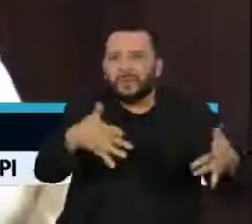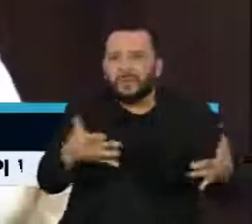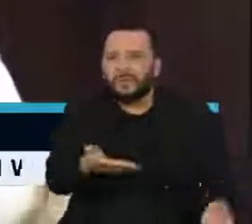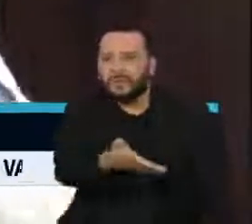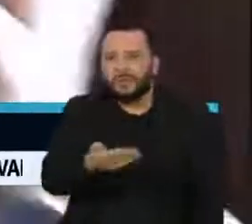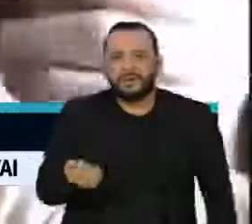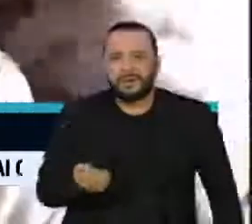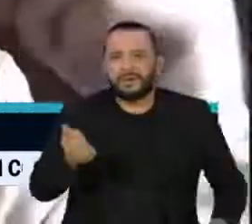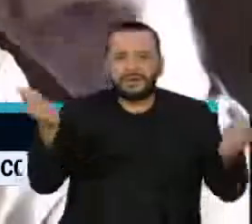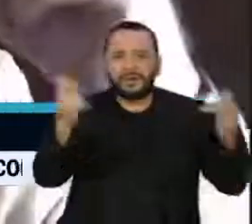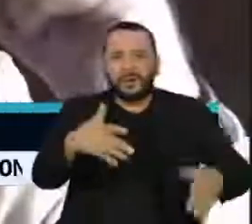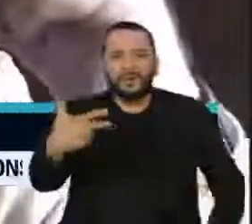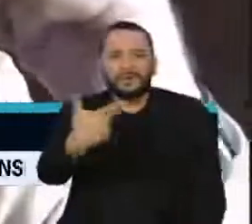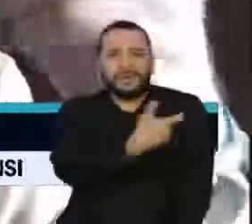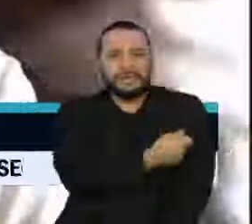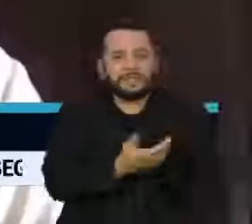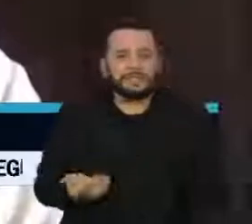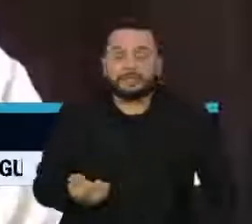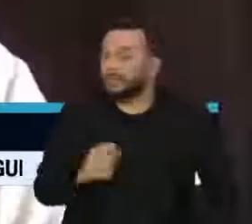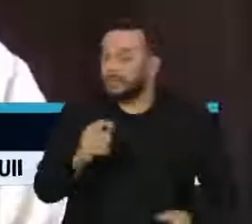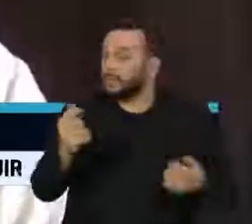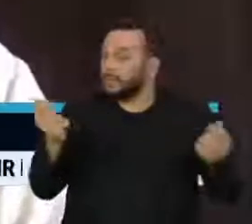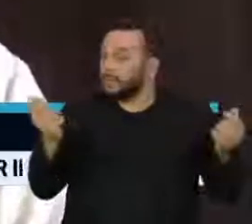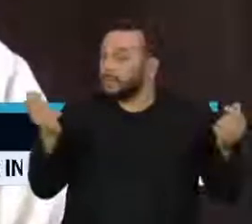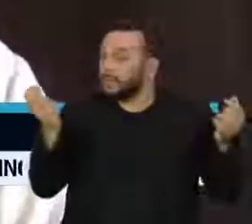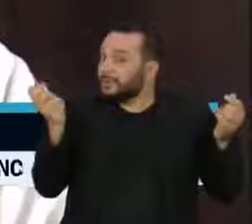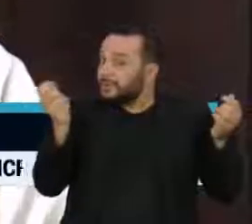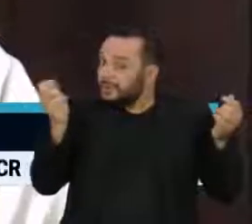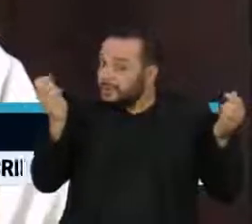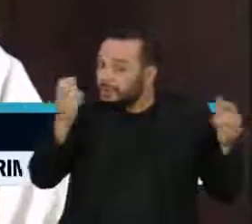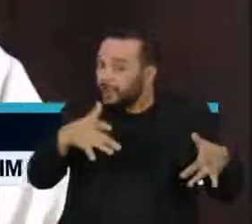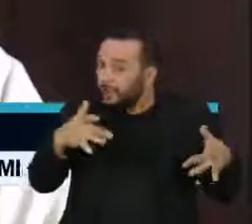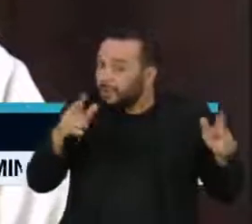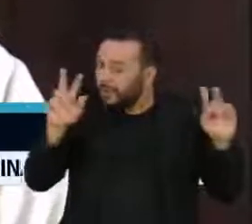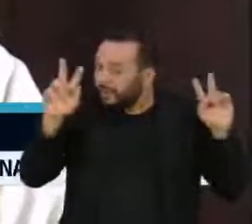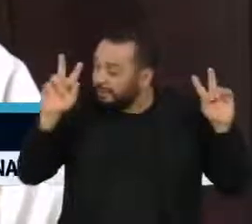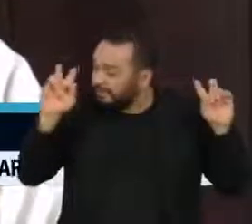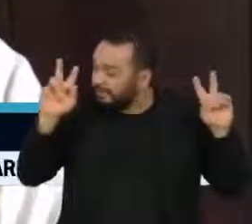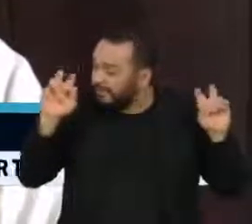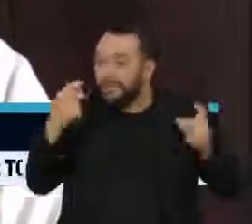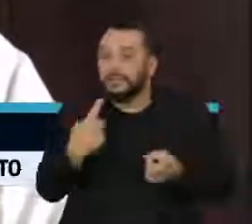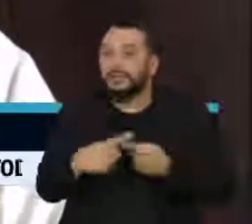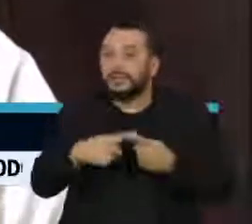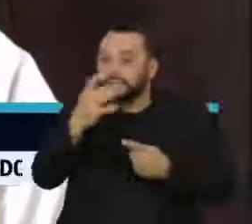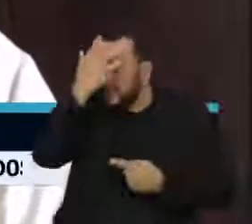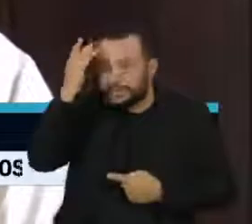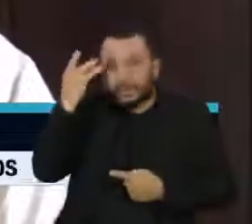sobrando vacina em termos, né? Porque as pessoas não estão indo tomar vacina, o que é uma desgraça.